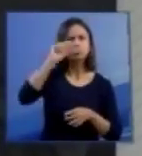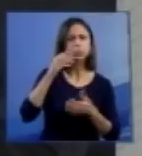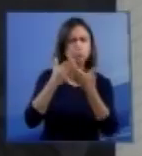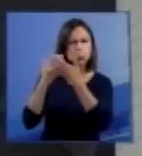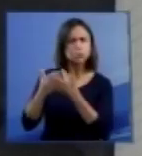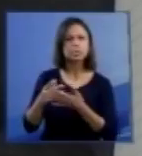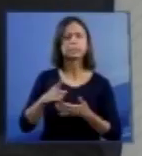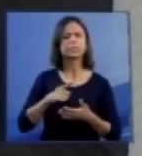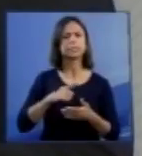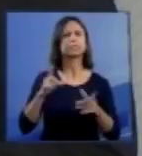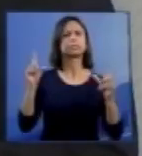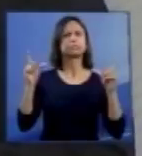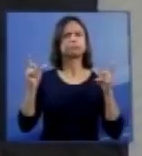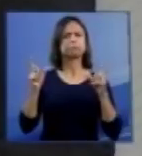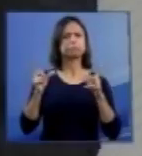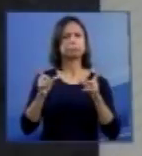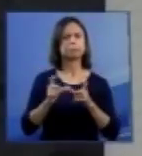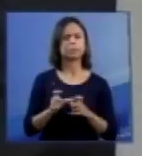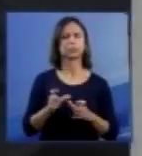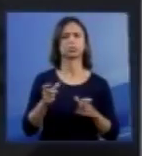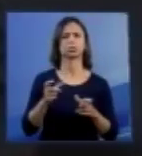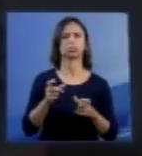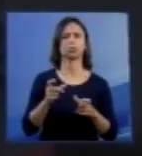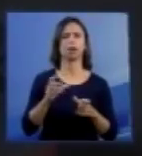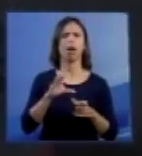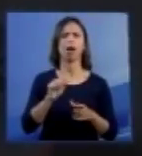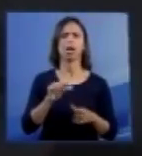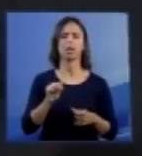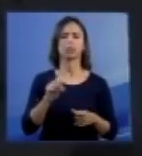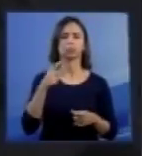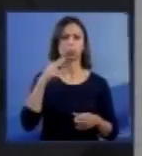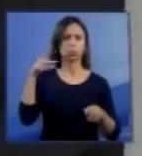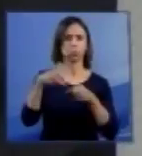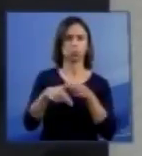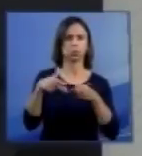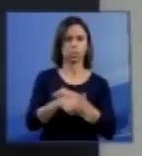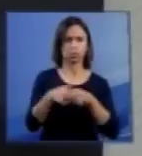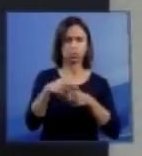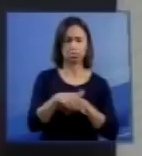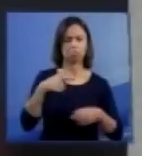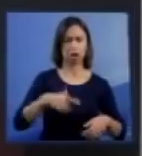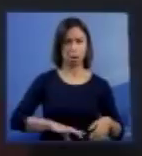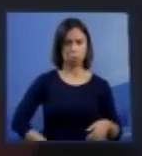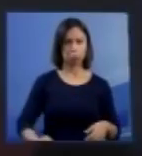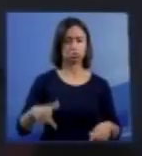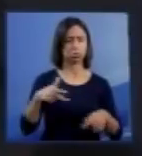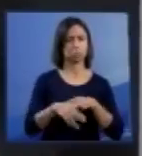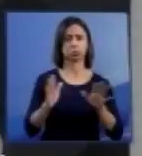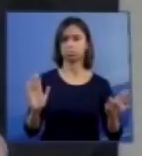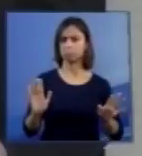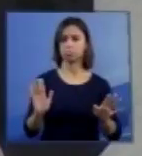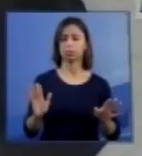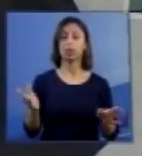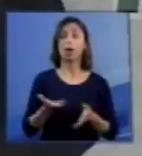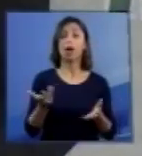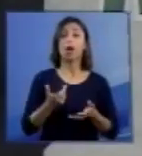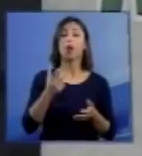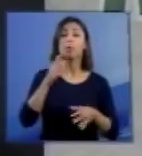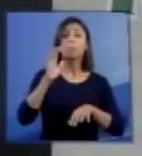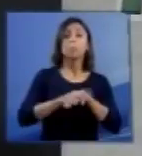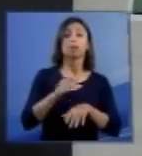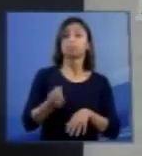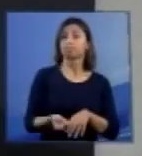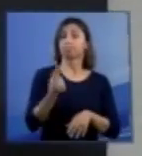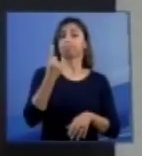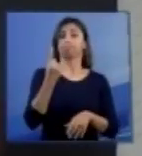estão diminuindo esses casos. Estão diminuindo em vários locais. E agora tem um dado mais interessante